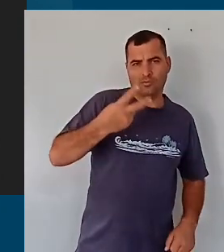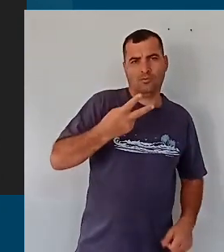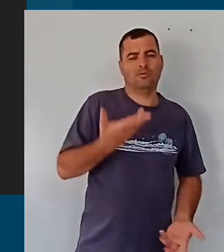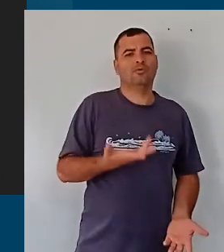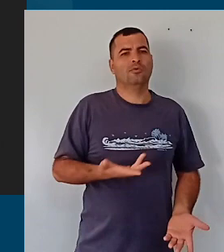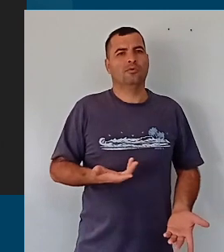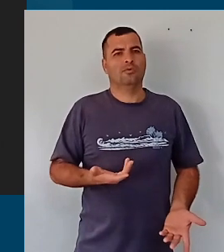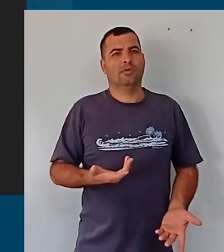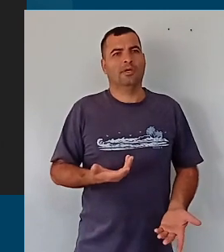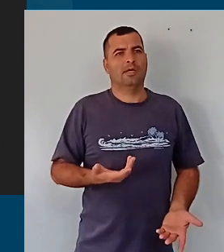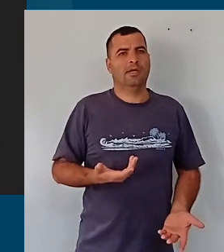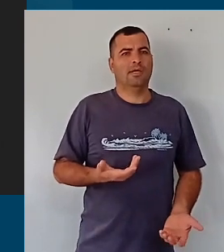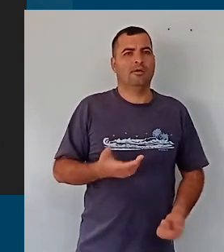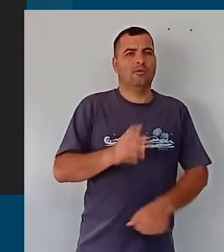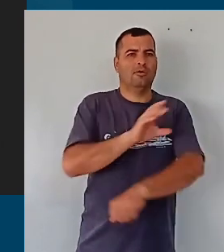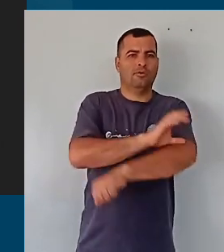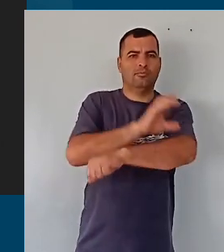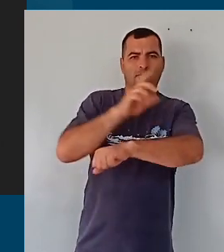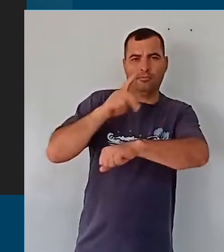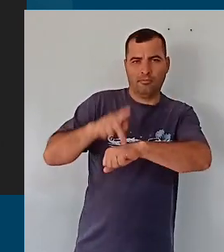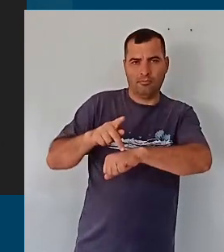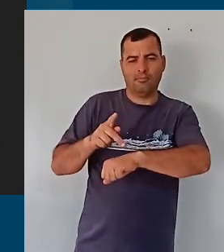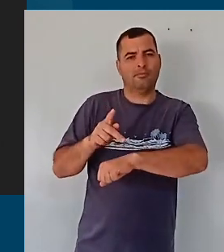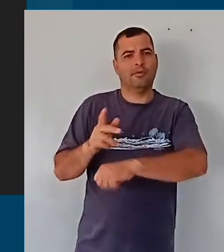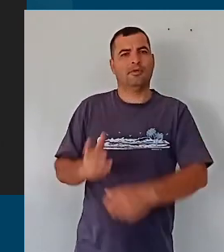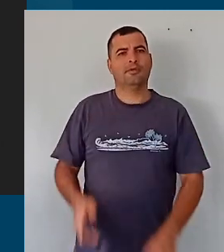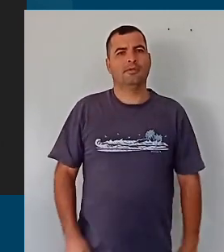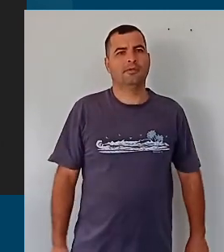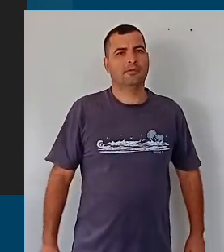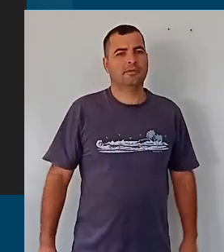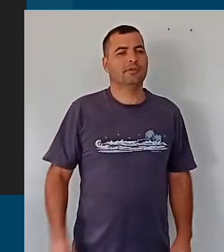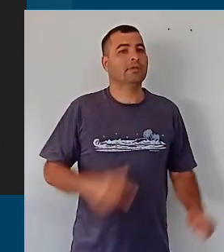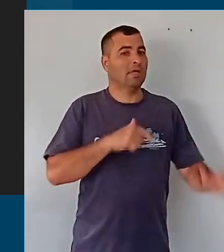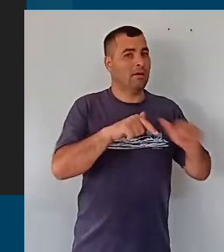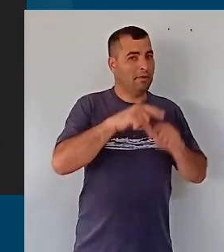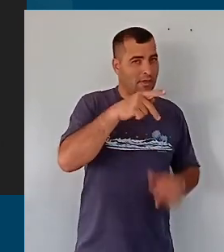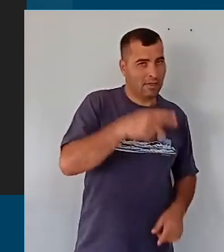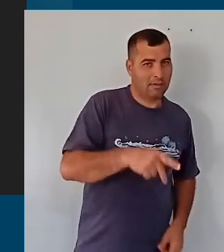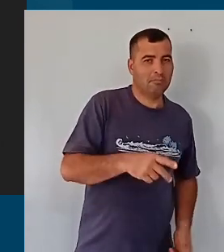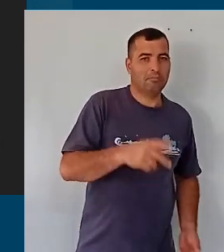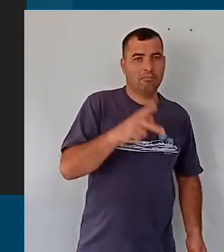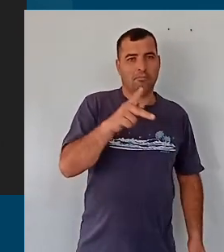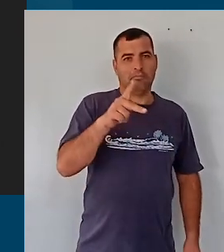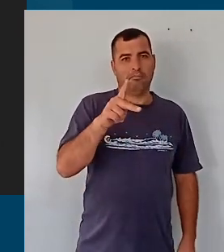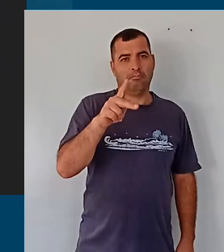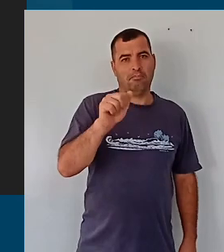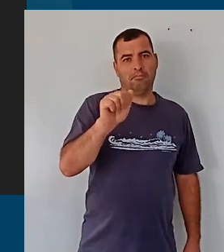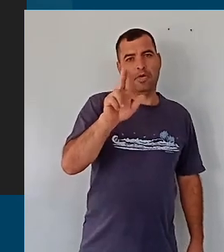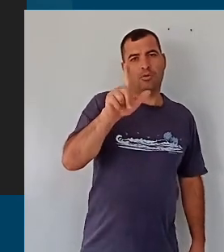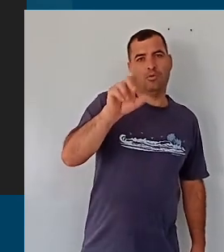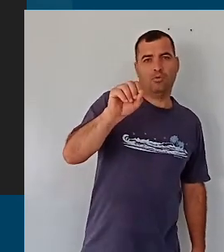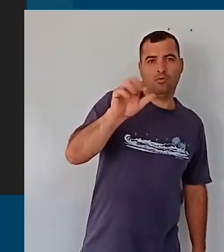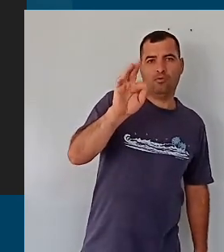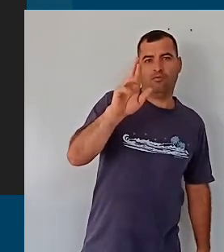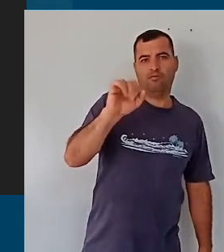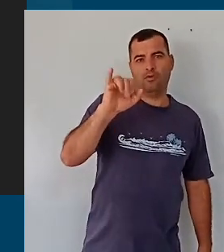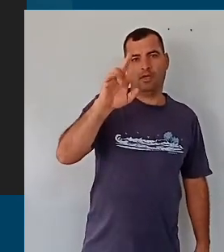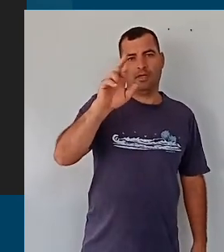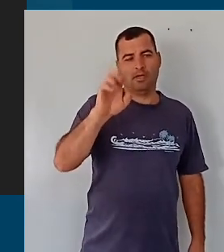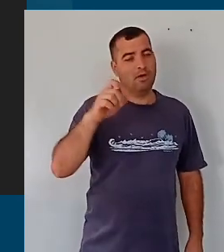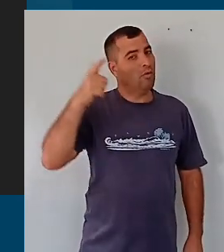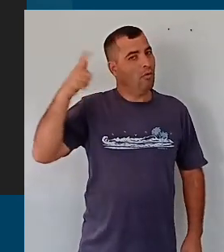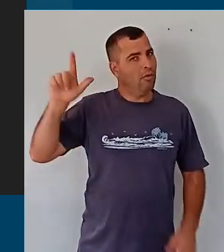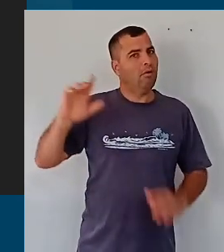o assistente de direção, os coordenadores pedagógicos que atuam no Paulo Freire, os coordenadores pedagógicos que atuam nas